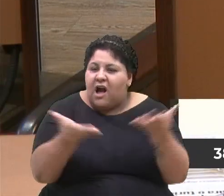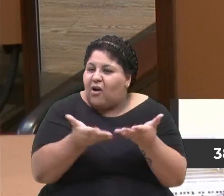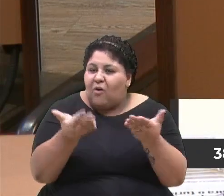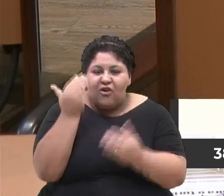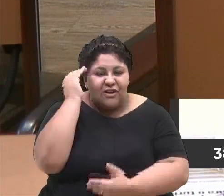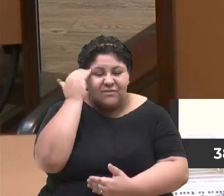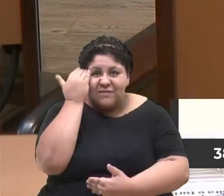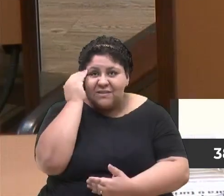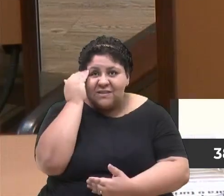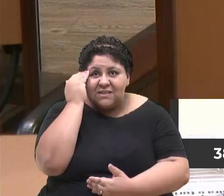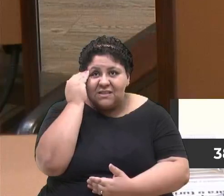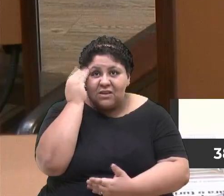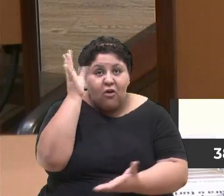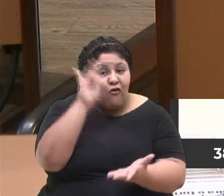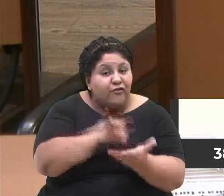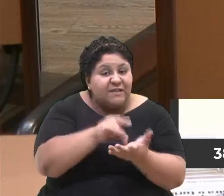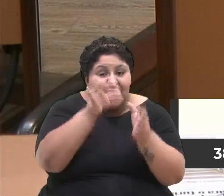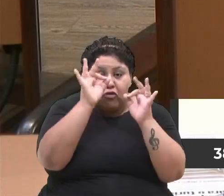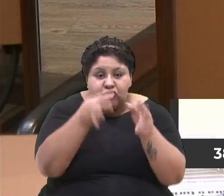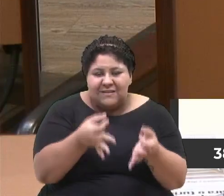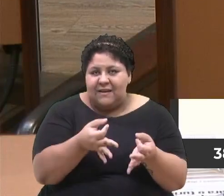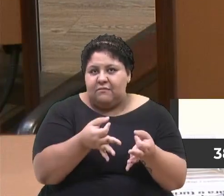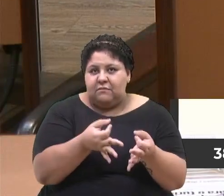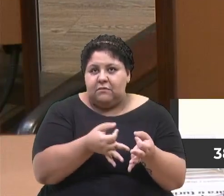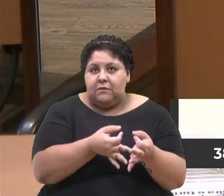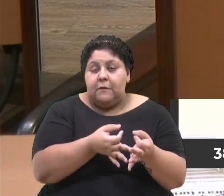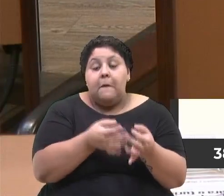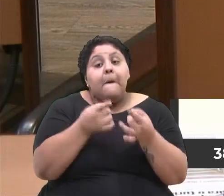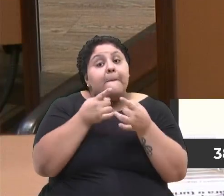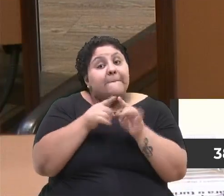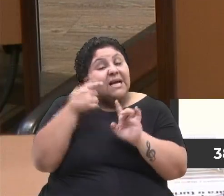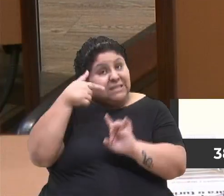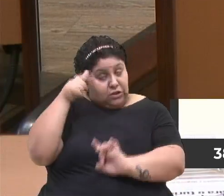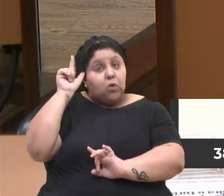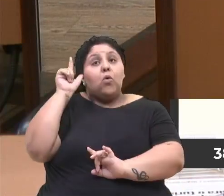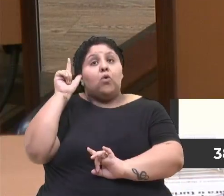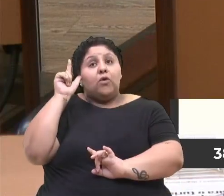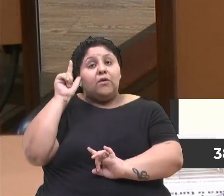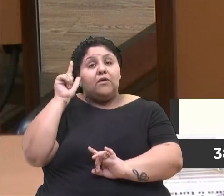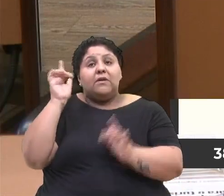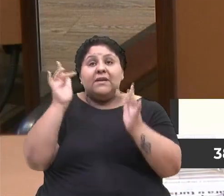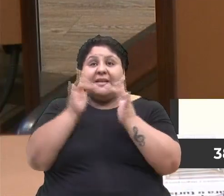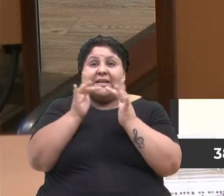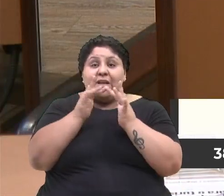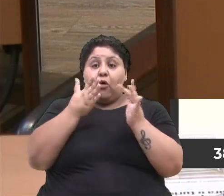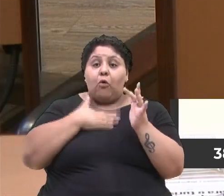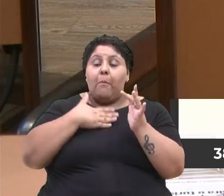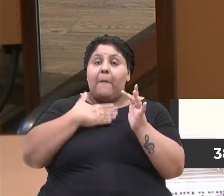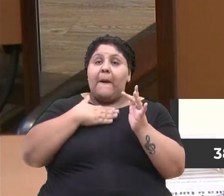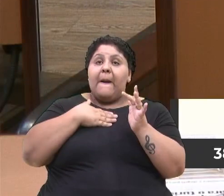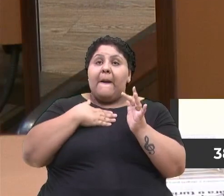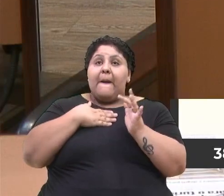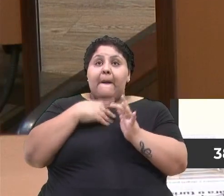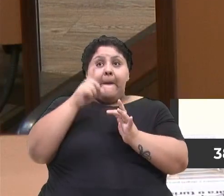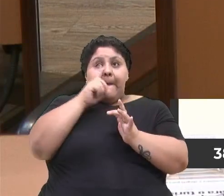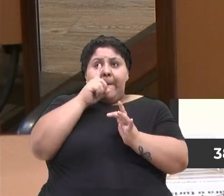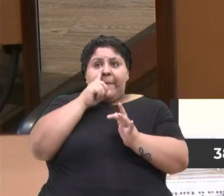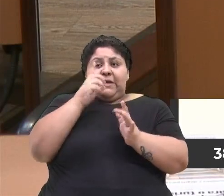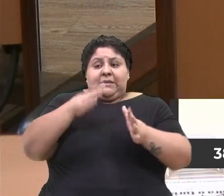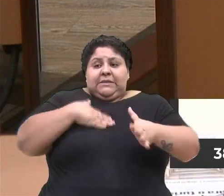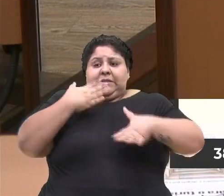efetivamente como isso fica. Mas, coincidentemente, ontem a vereadora Rose entrou em contato com uma mãe comigo desesperada,